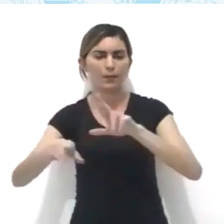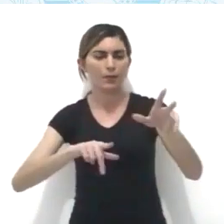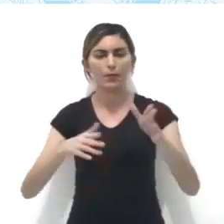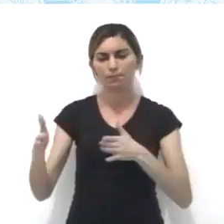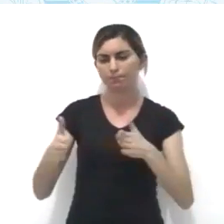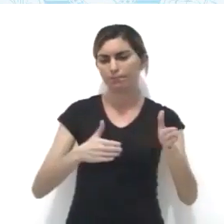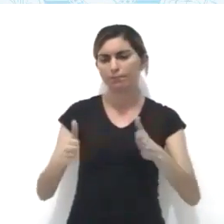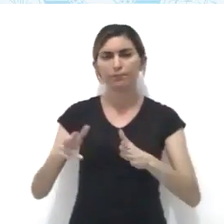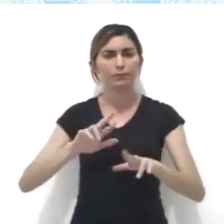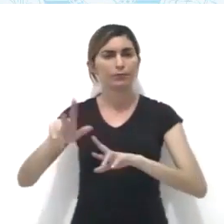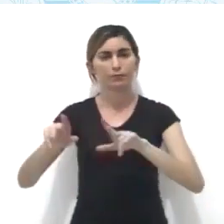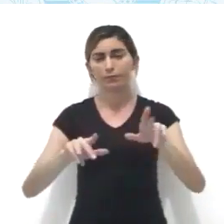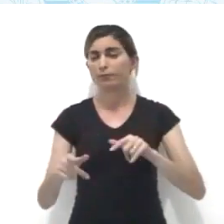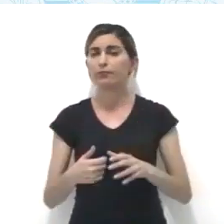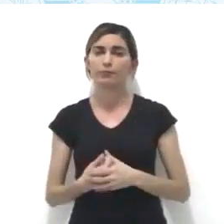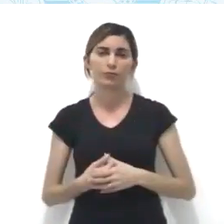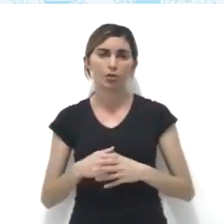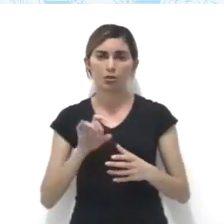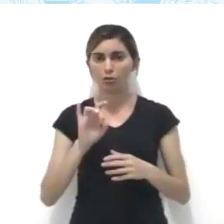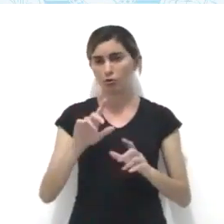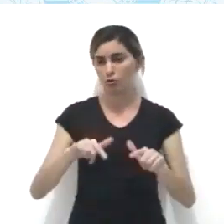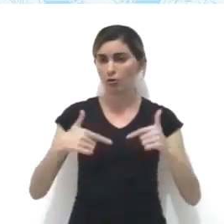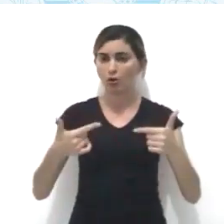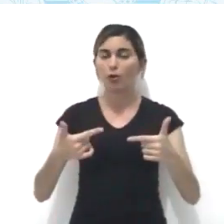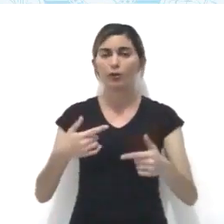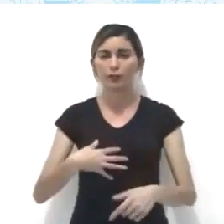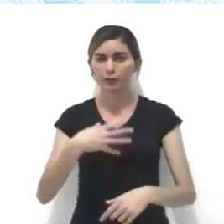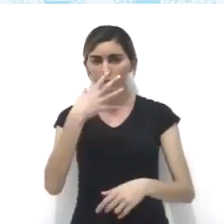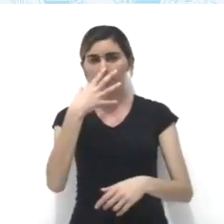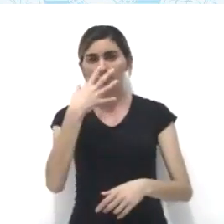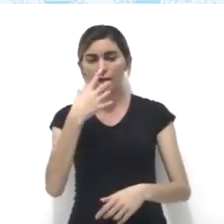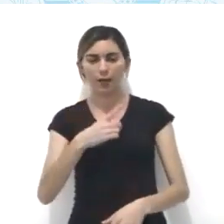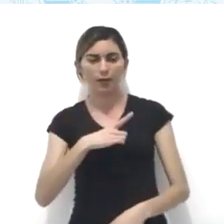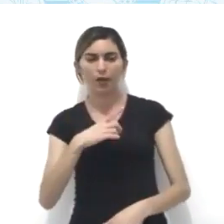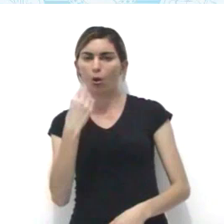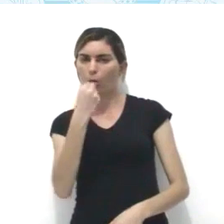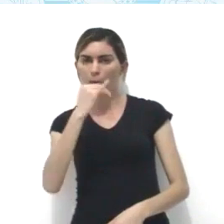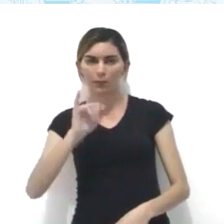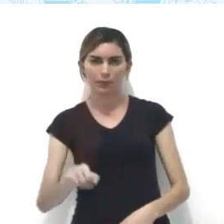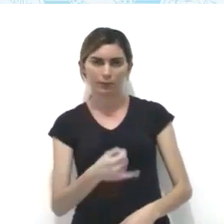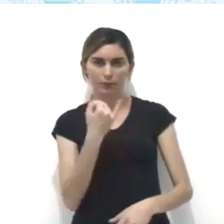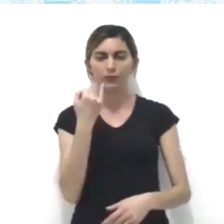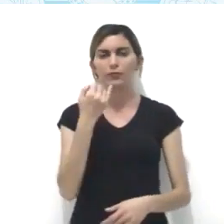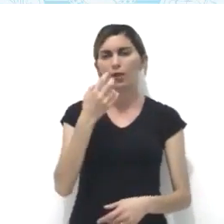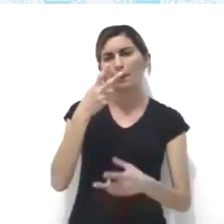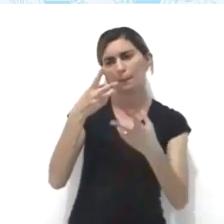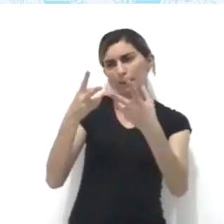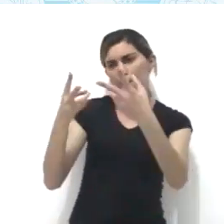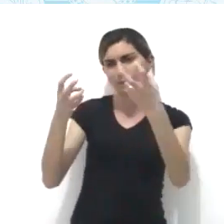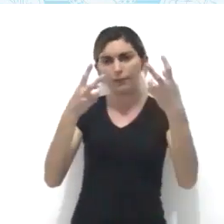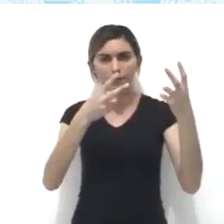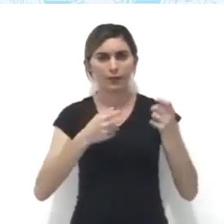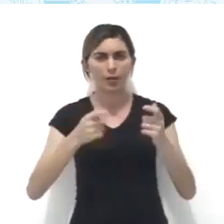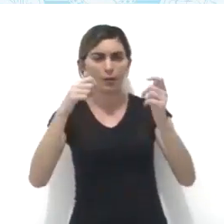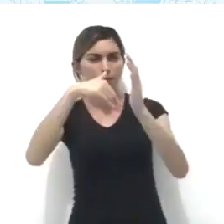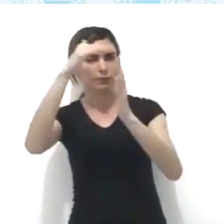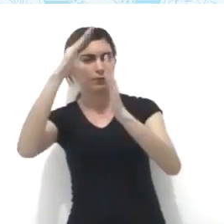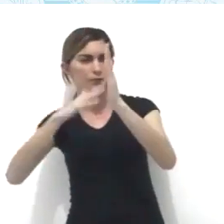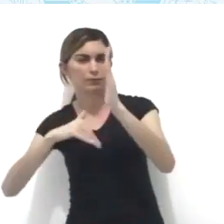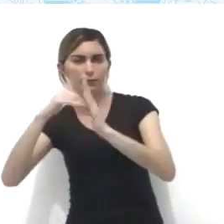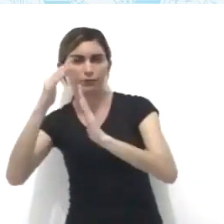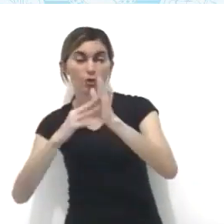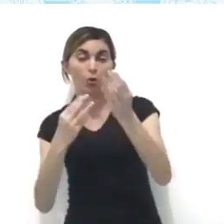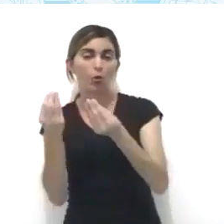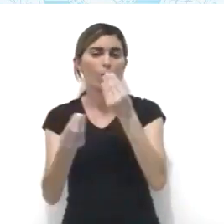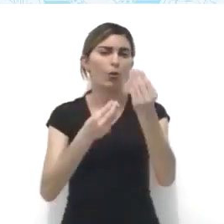épocas diferentes. Sorte do espectador que tem a oportunidade de perceber através da pintura